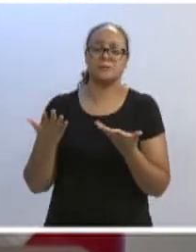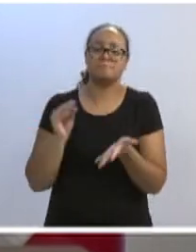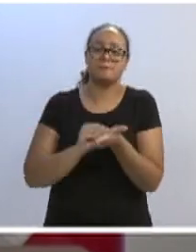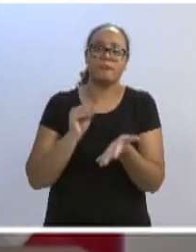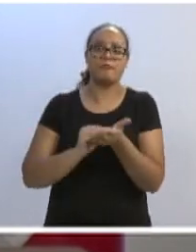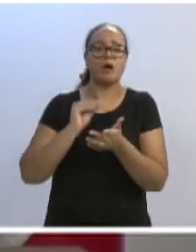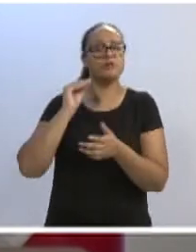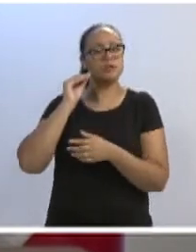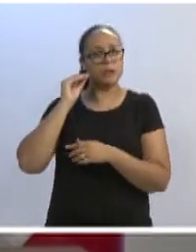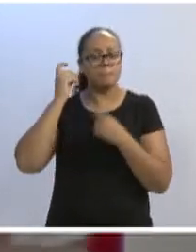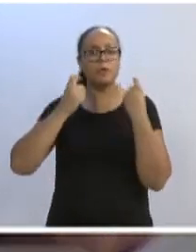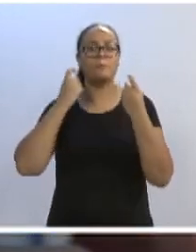Obrigado, senhor presidente. senhor presidente.